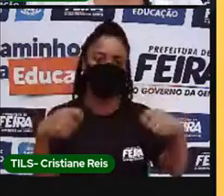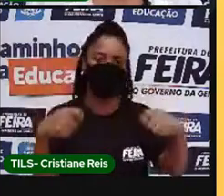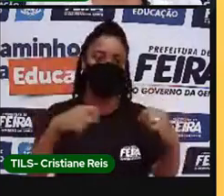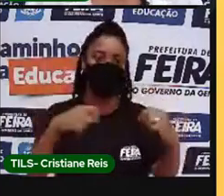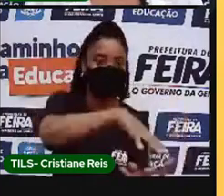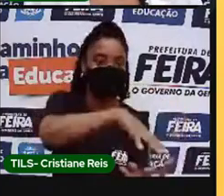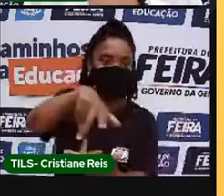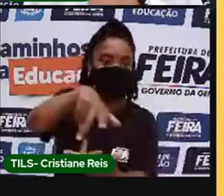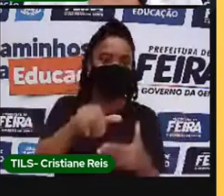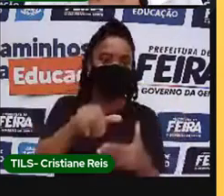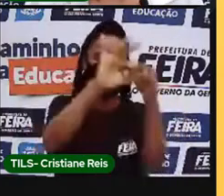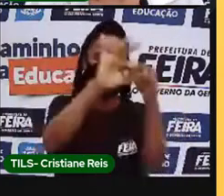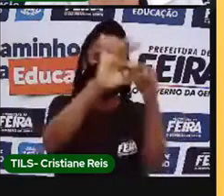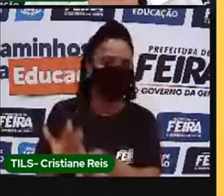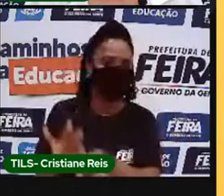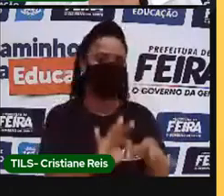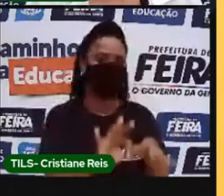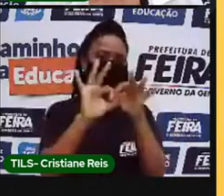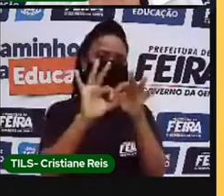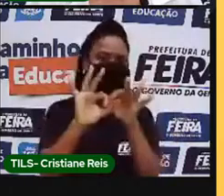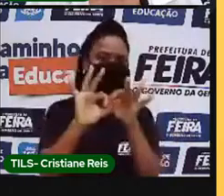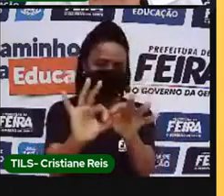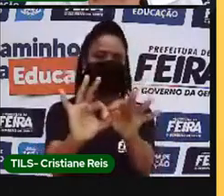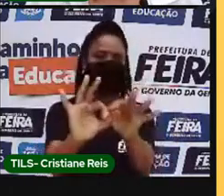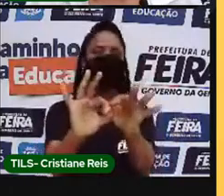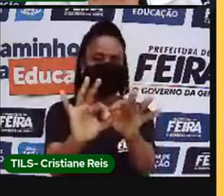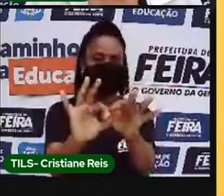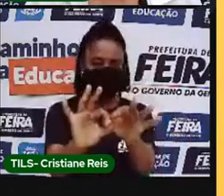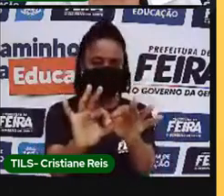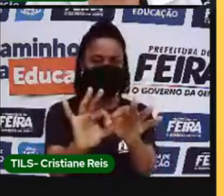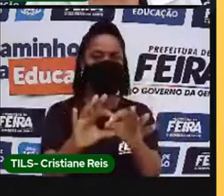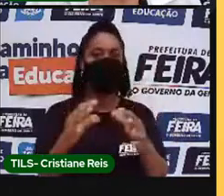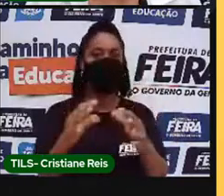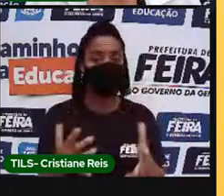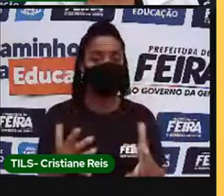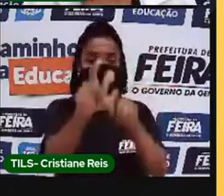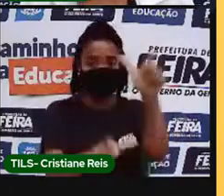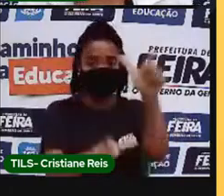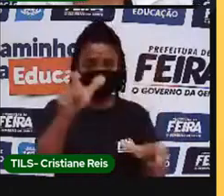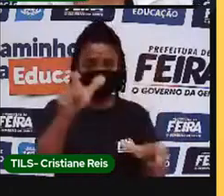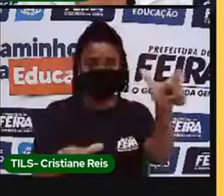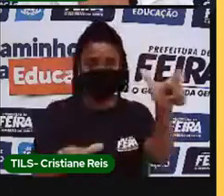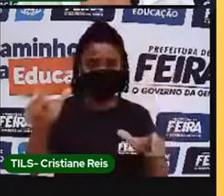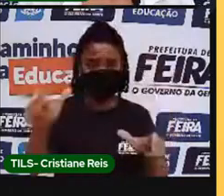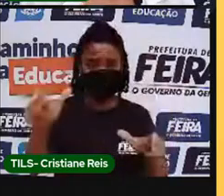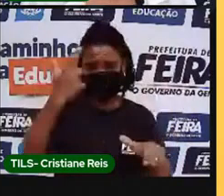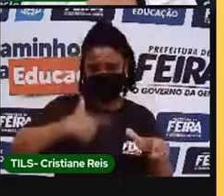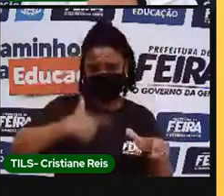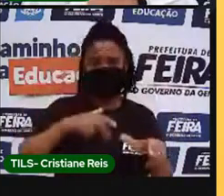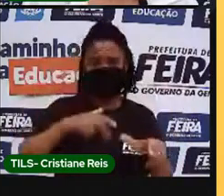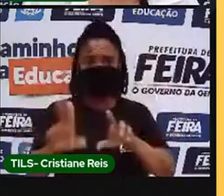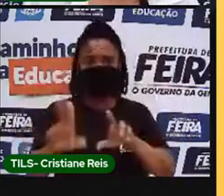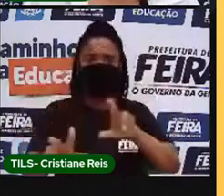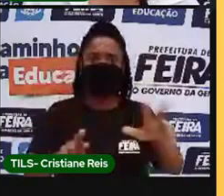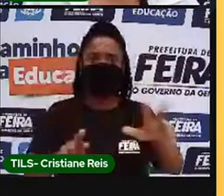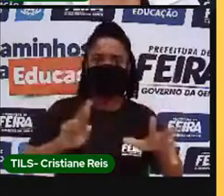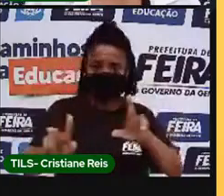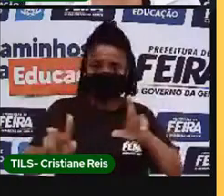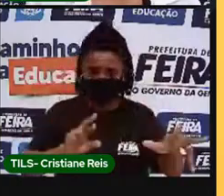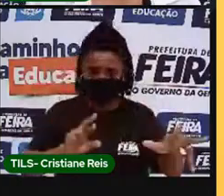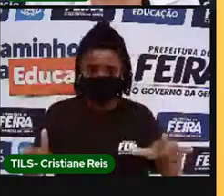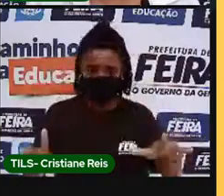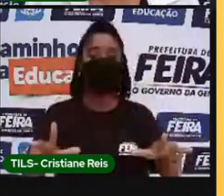E essa diversidade, que é muito natural, de nós, seres humanos, está refletida também,